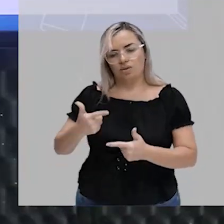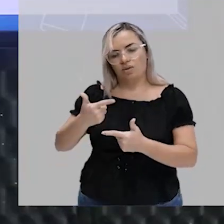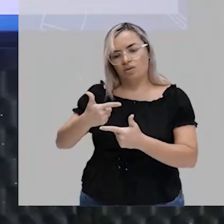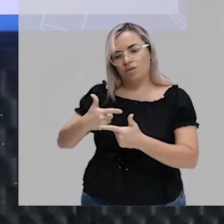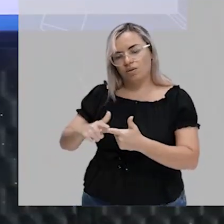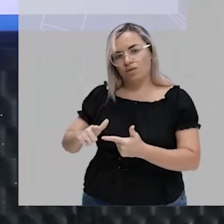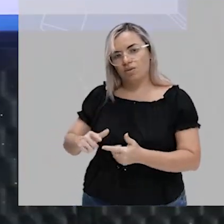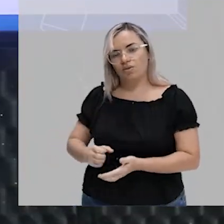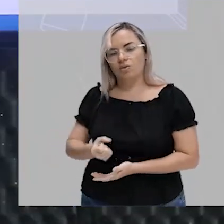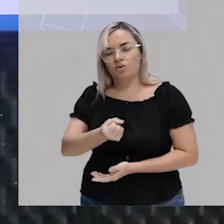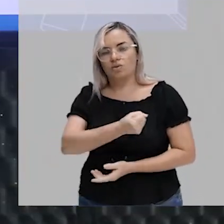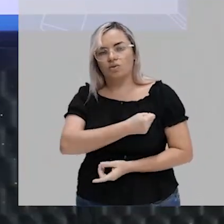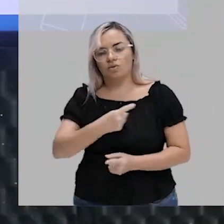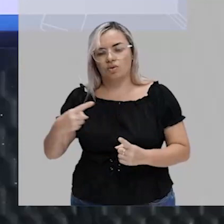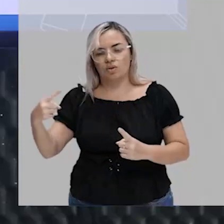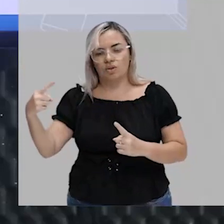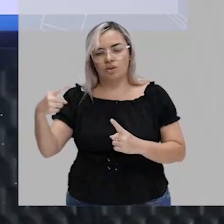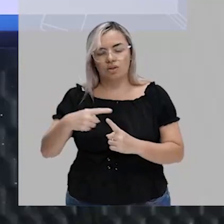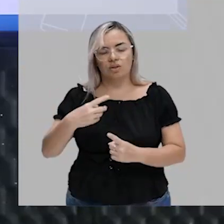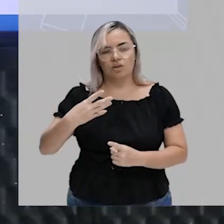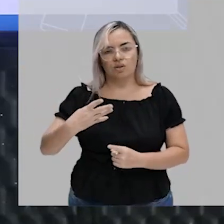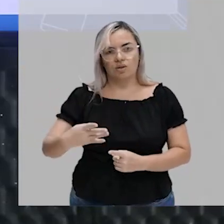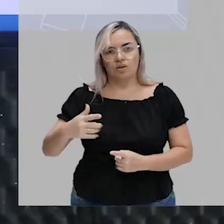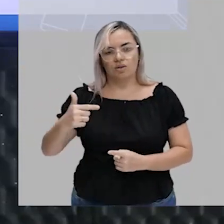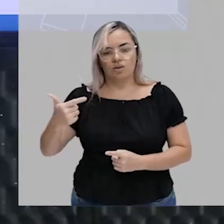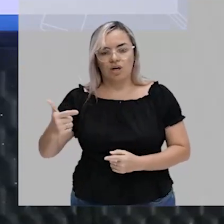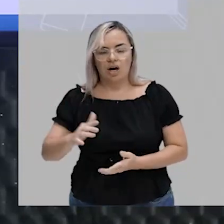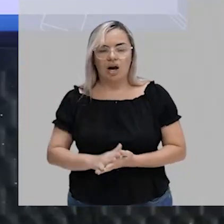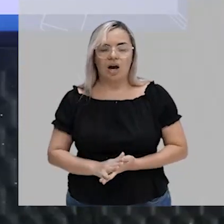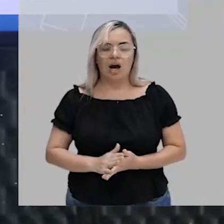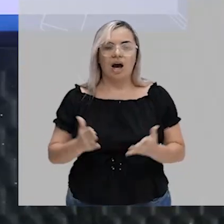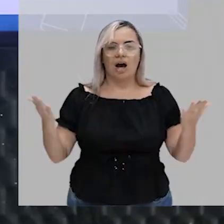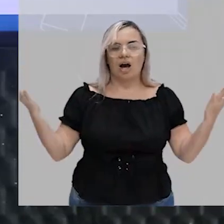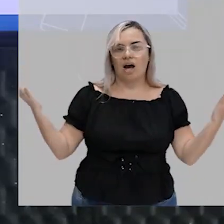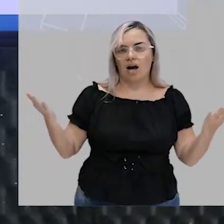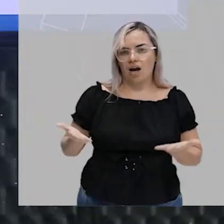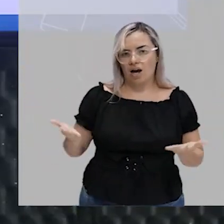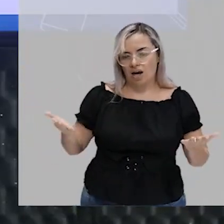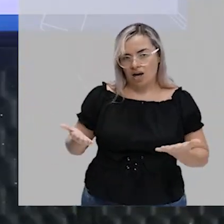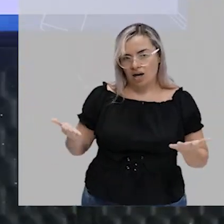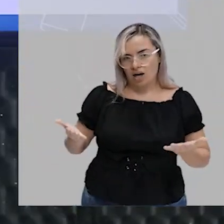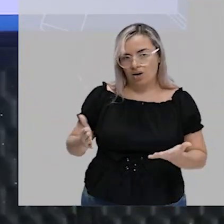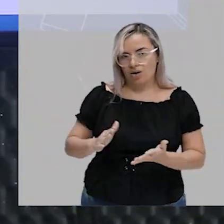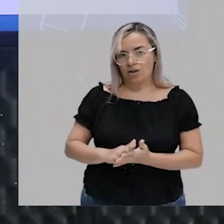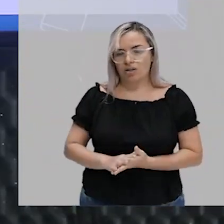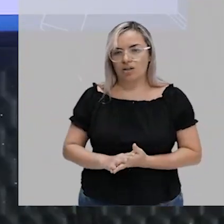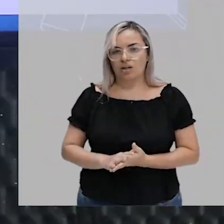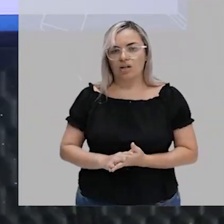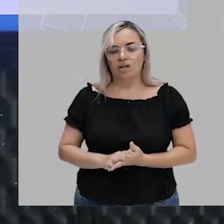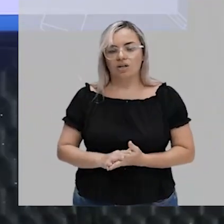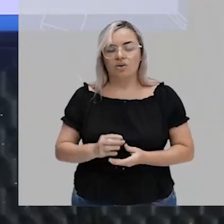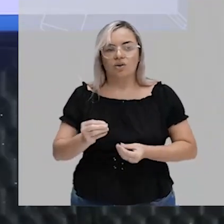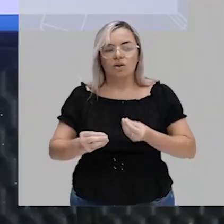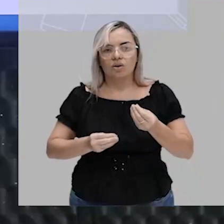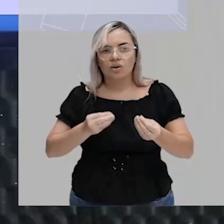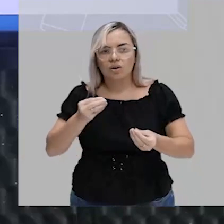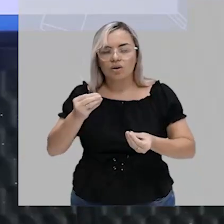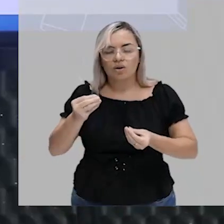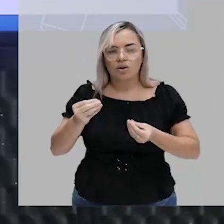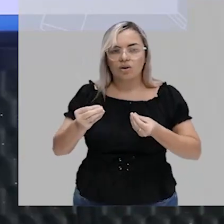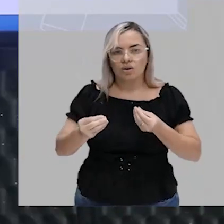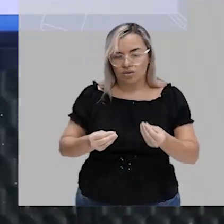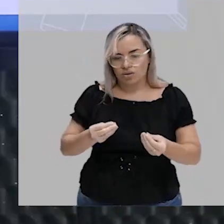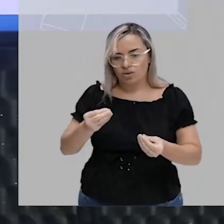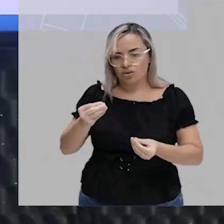inteiros dele. Se você não quiser fatorar, você pode, né, relembrar também, sem fatoração, a